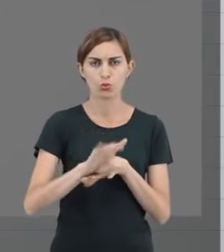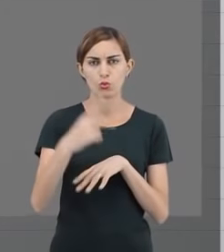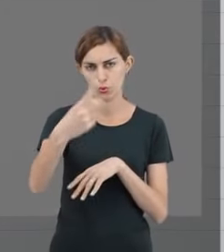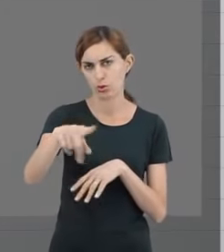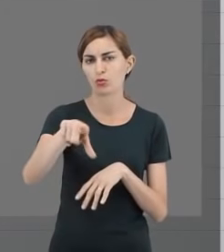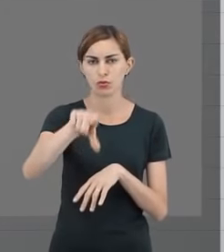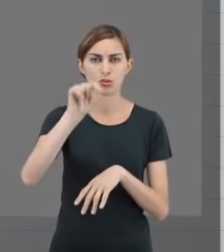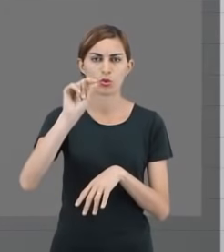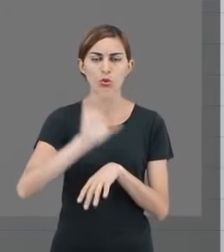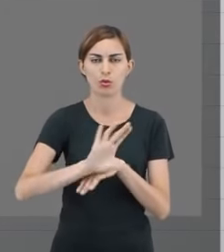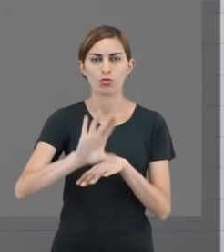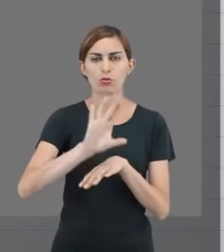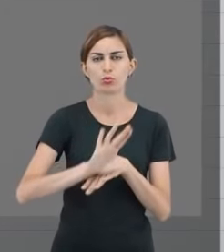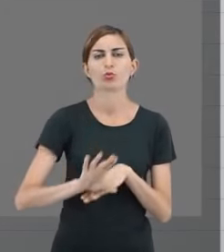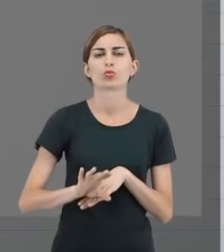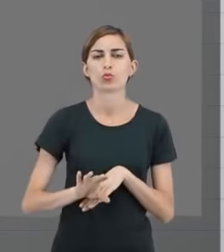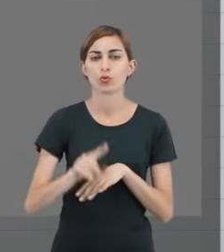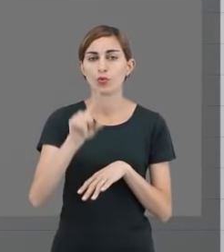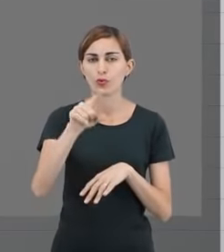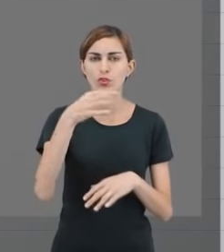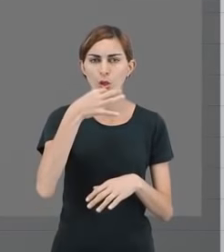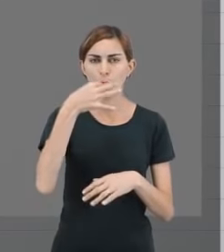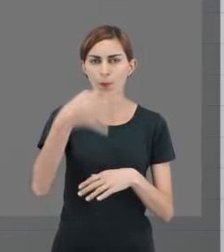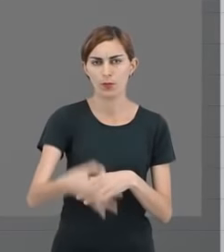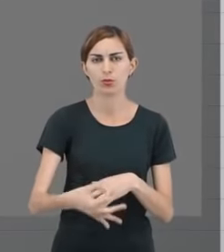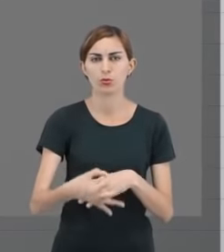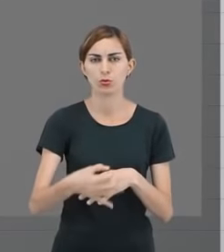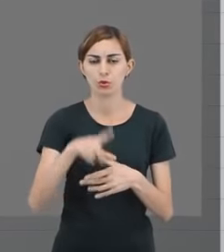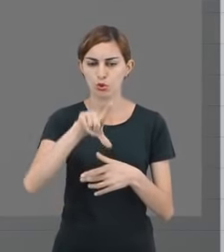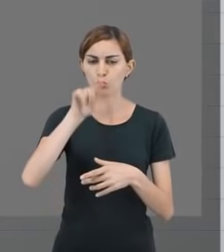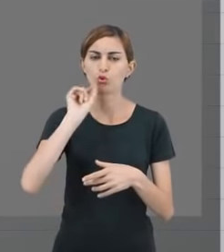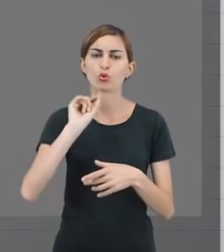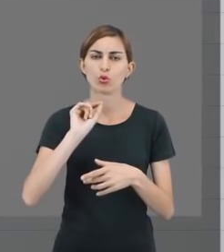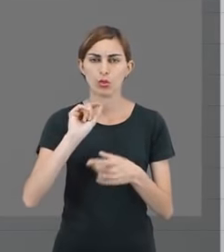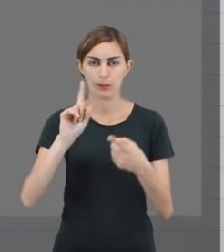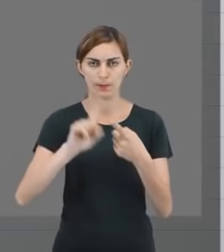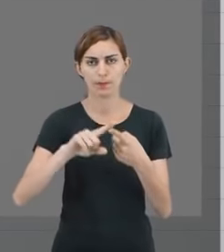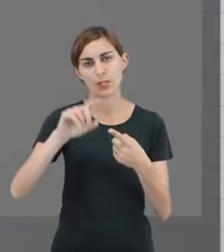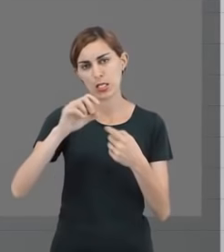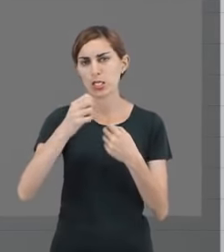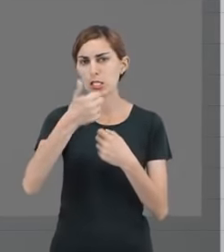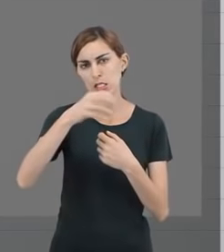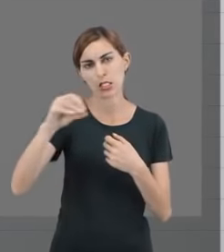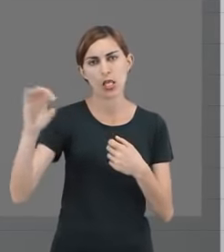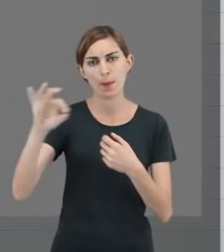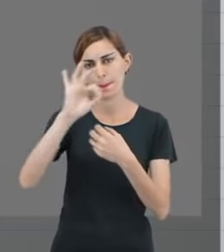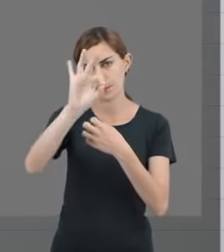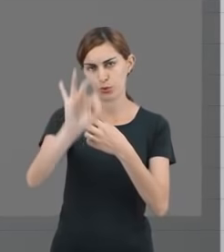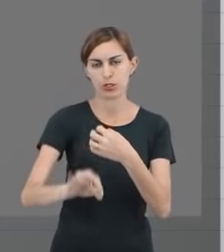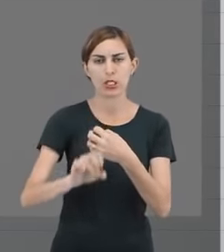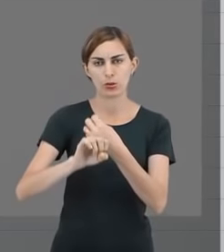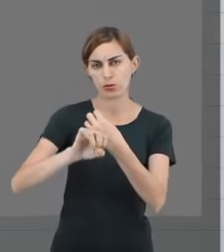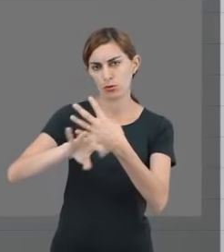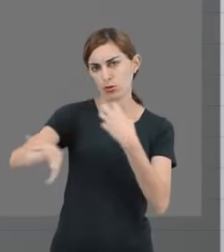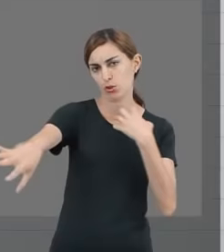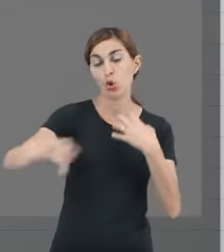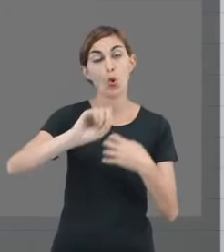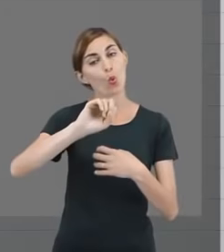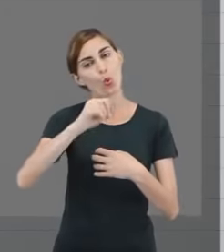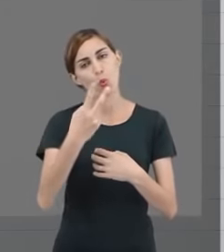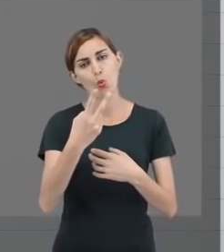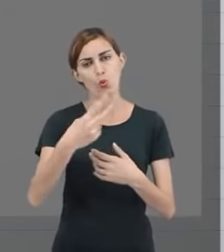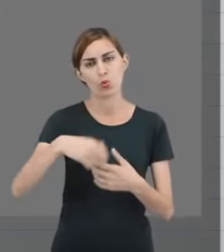no seu curso, no curso que você escolheu, você optou por 100% à distância ou semipresencial.